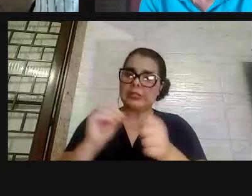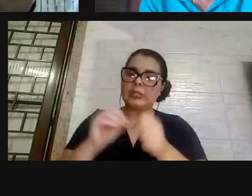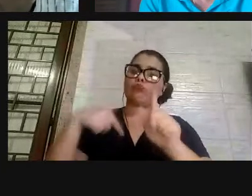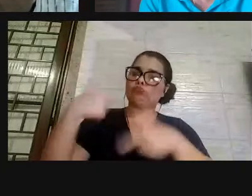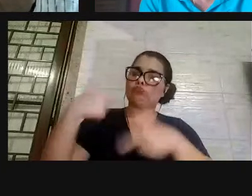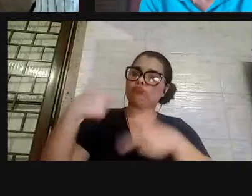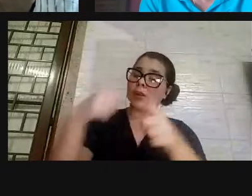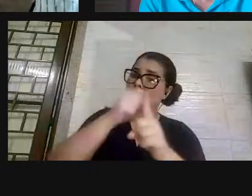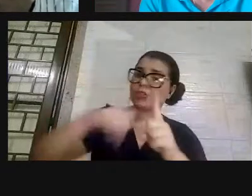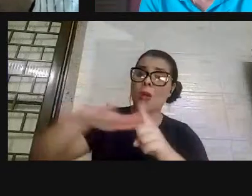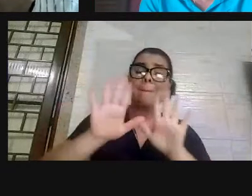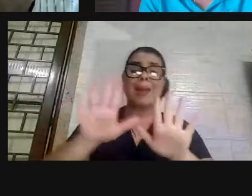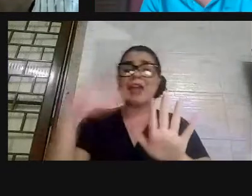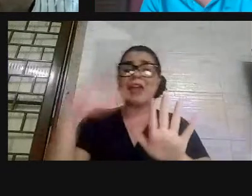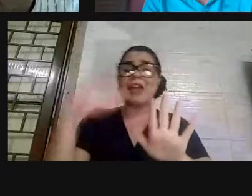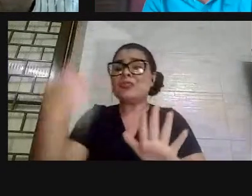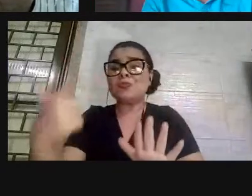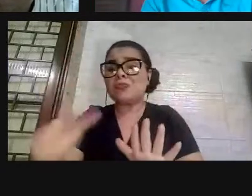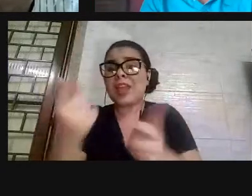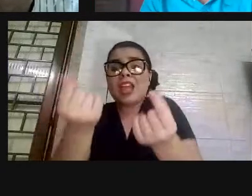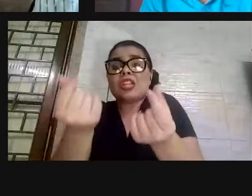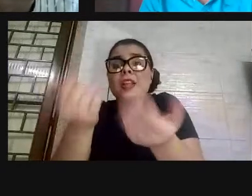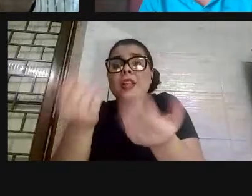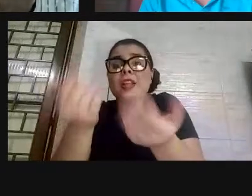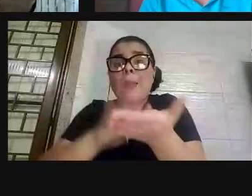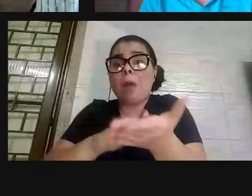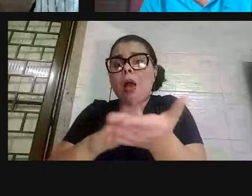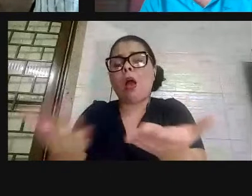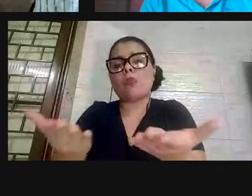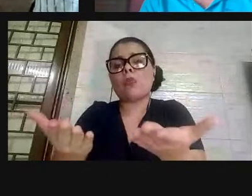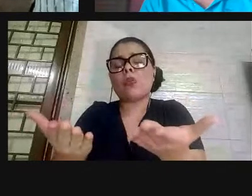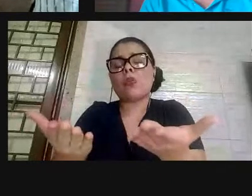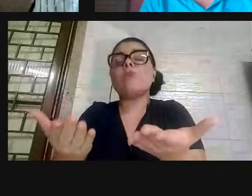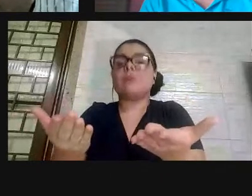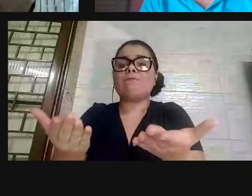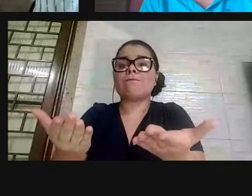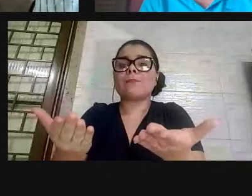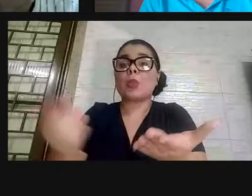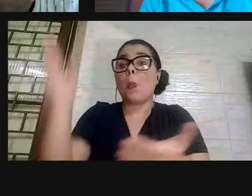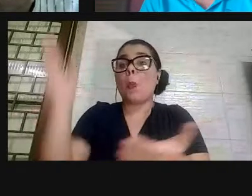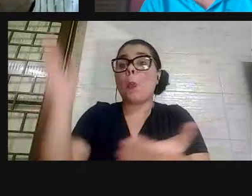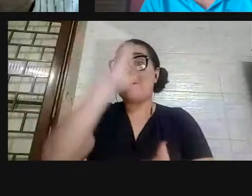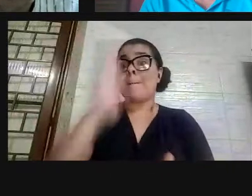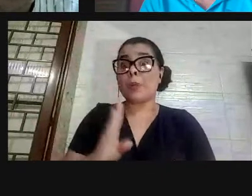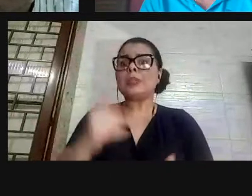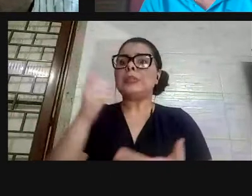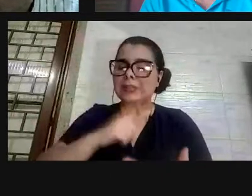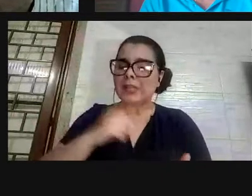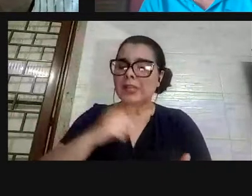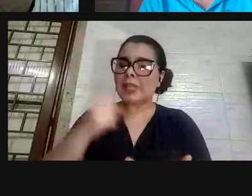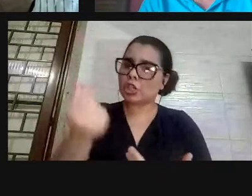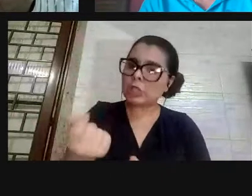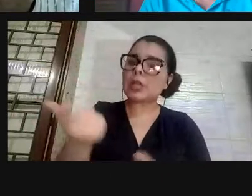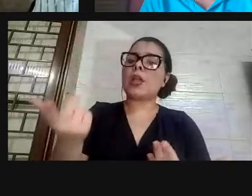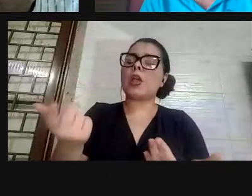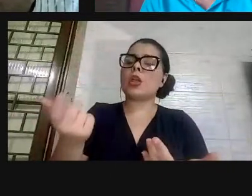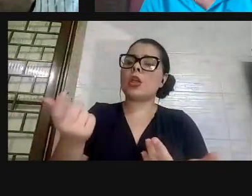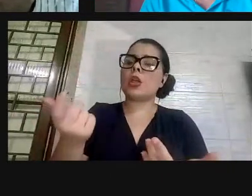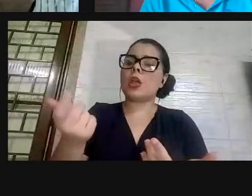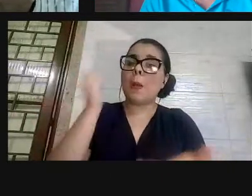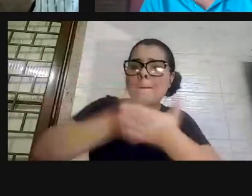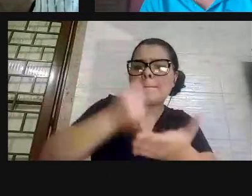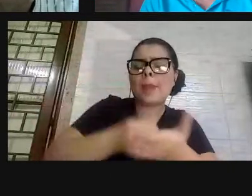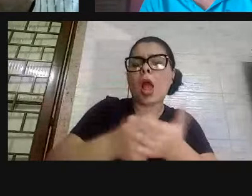mas nós não temos orçamento na mão, não temos recurso, o Estado brasileiro tem dinheiro, o Estado brasileiro paga déficit público, o Estado brasileiro paga bancos